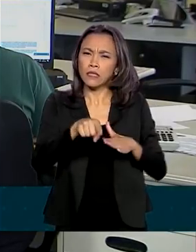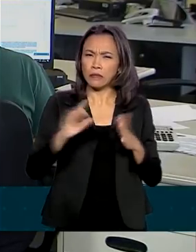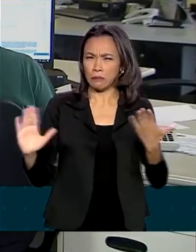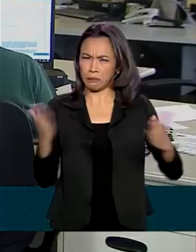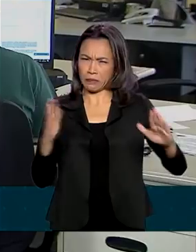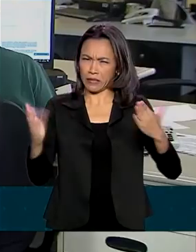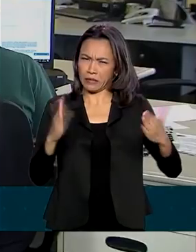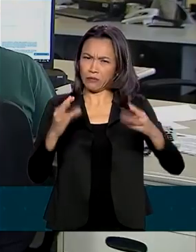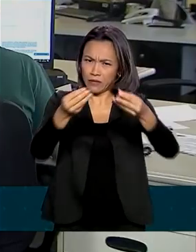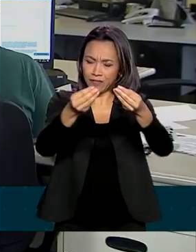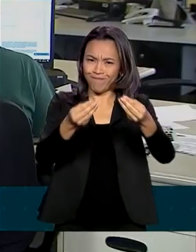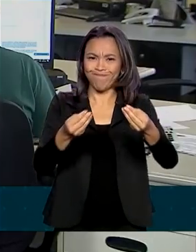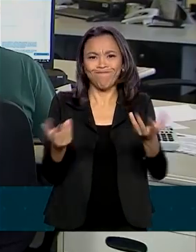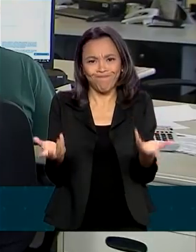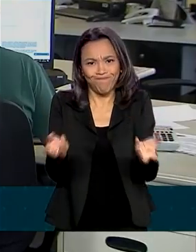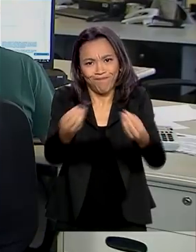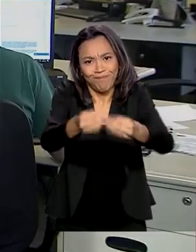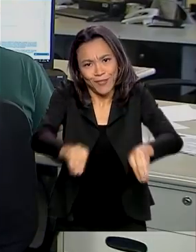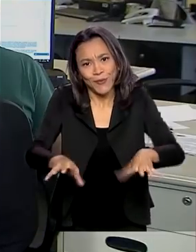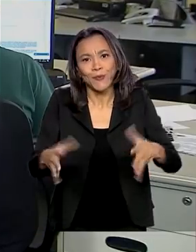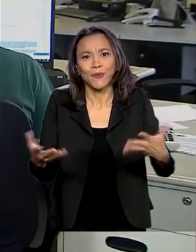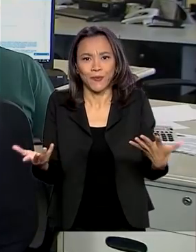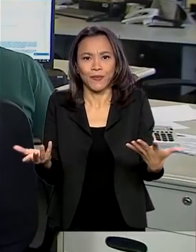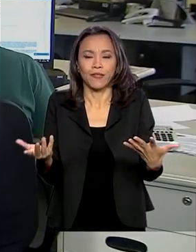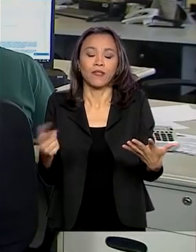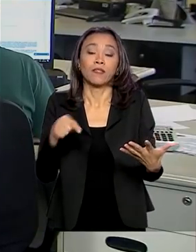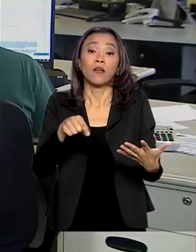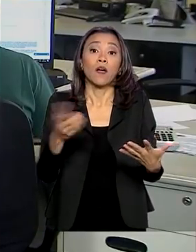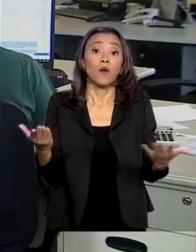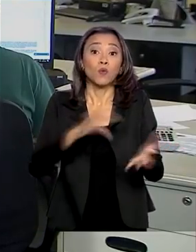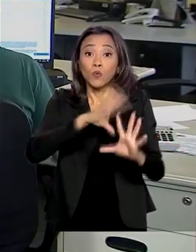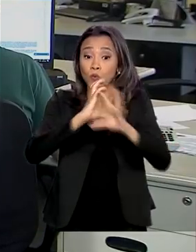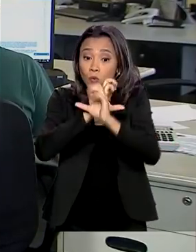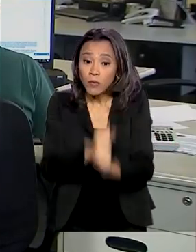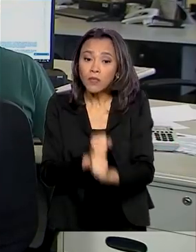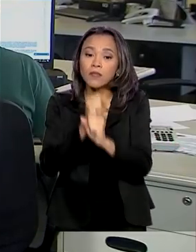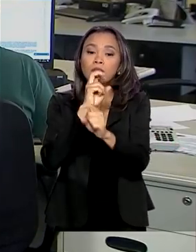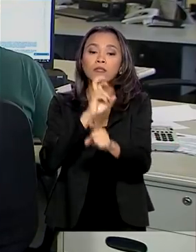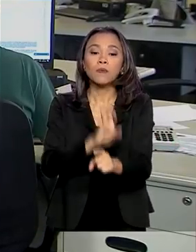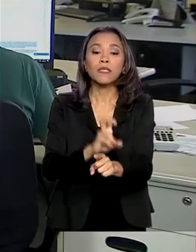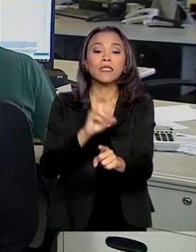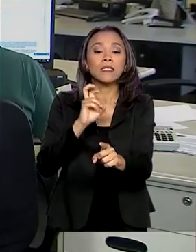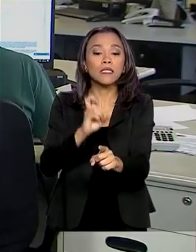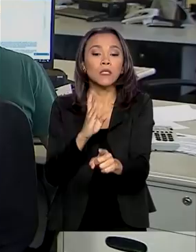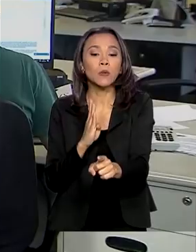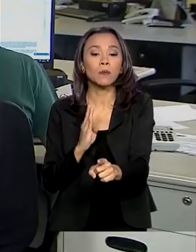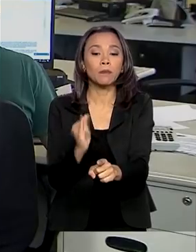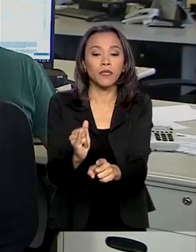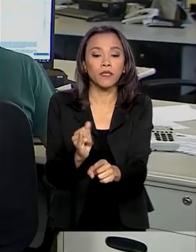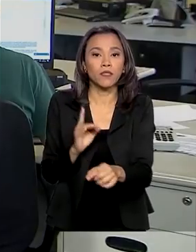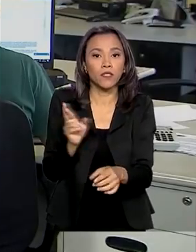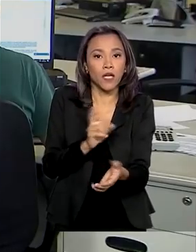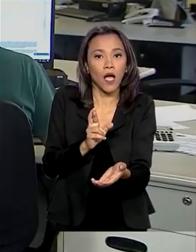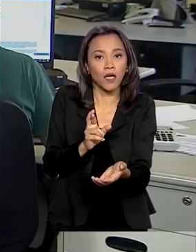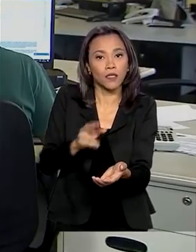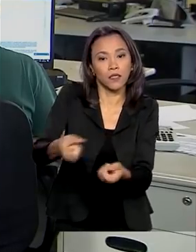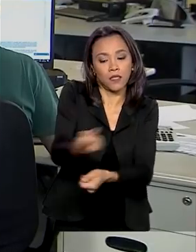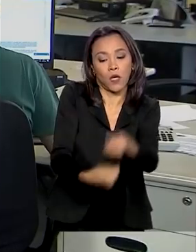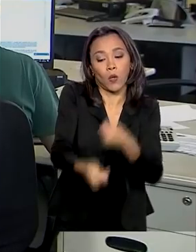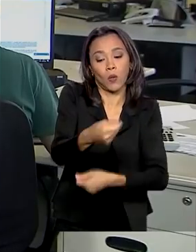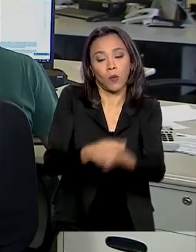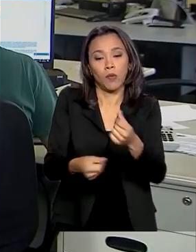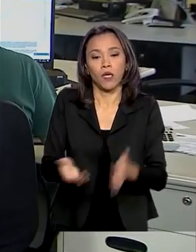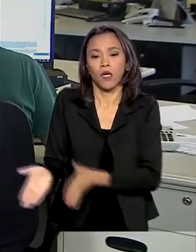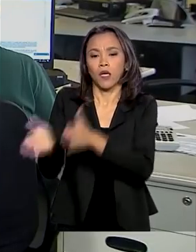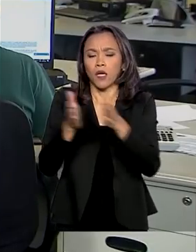coronavírus. Ao todo, devem ser injetados R 55 bilhões na economia. Entre as medidas está a